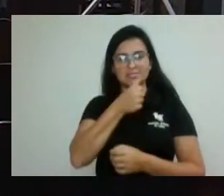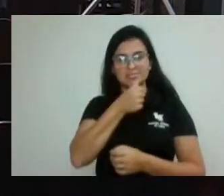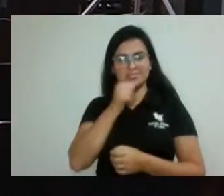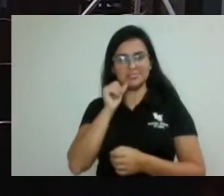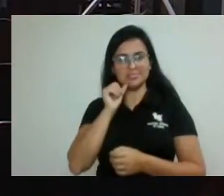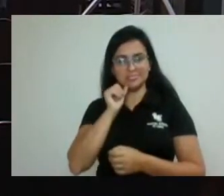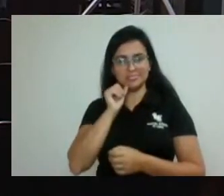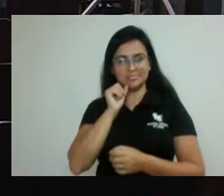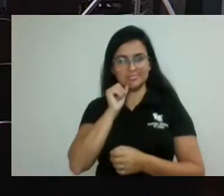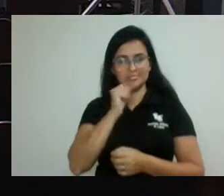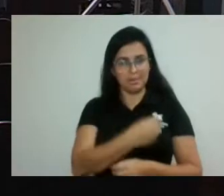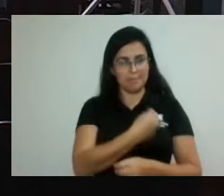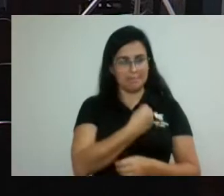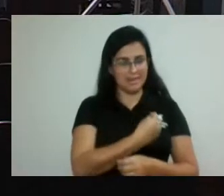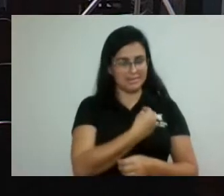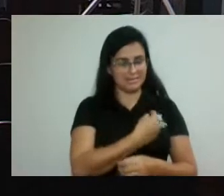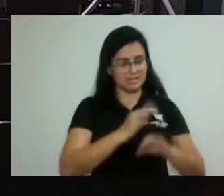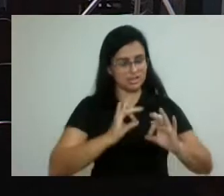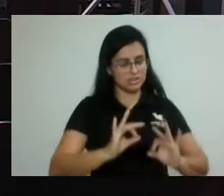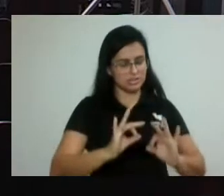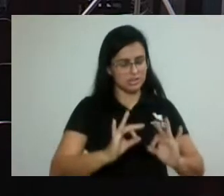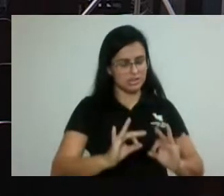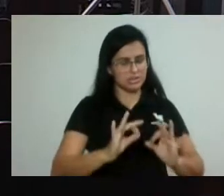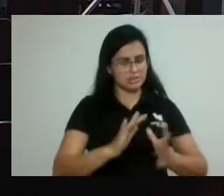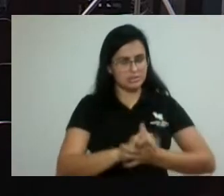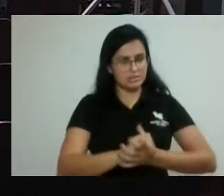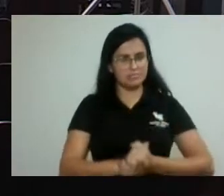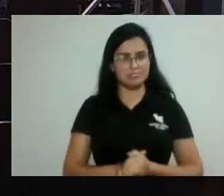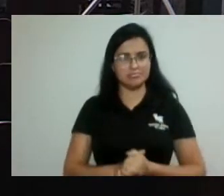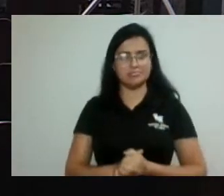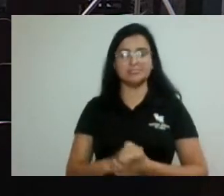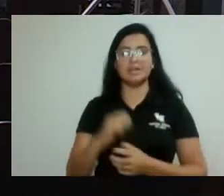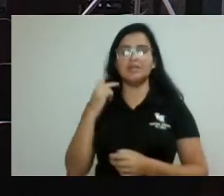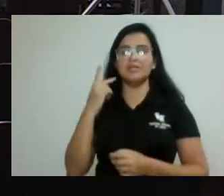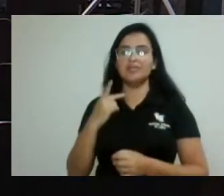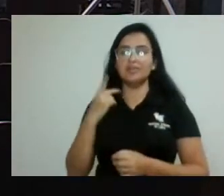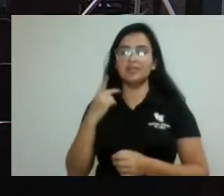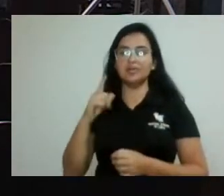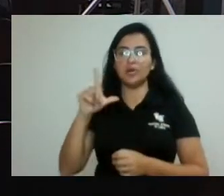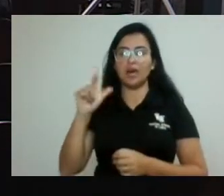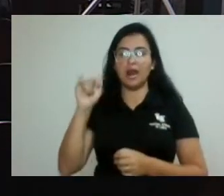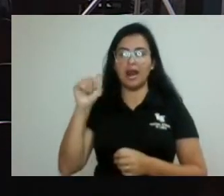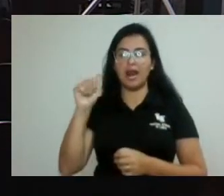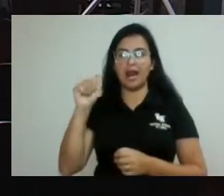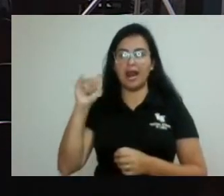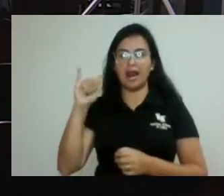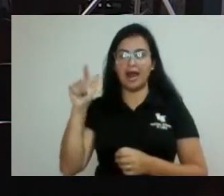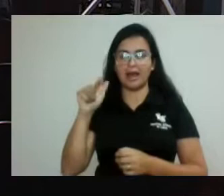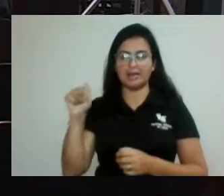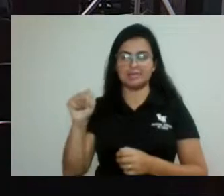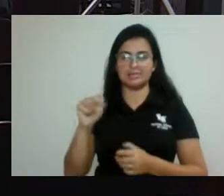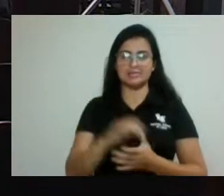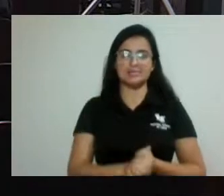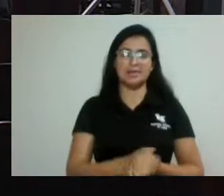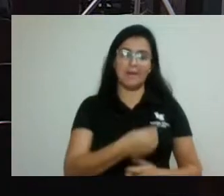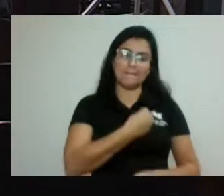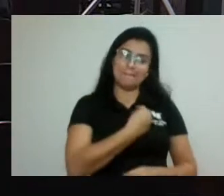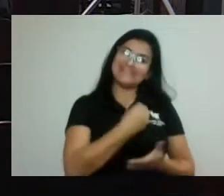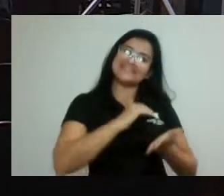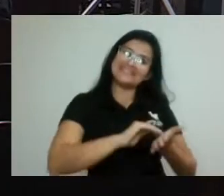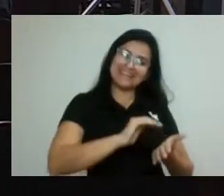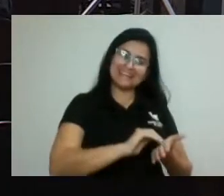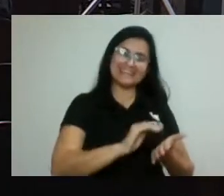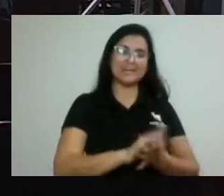Presente, excelência. Vereadora Laís Perrute. Presente, secretário. Vereadora Cida